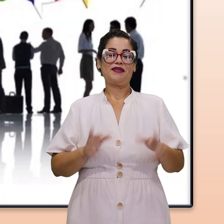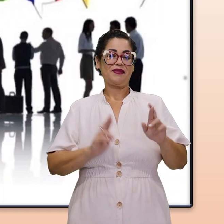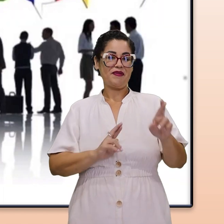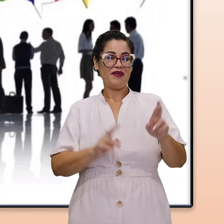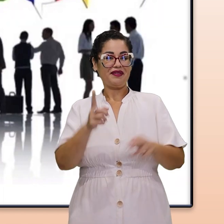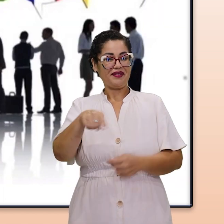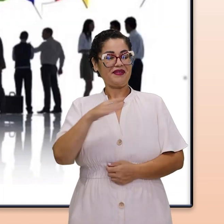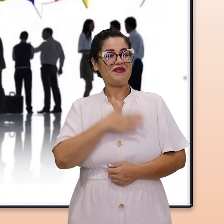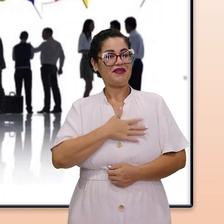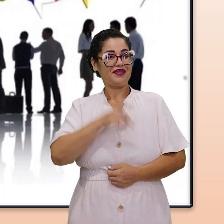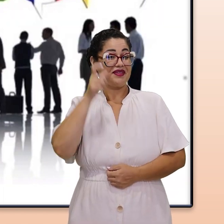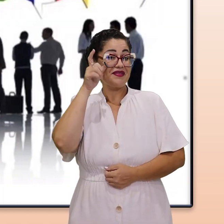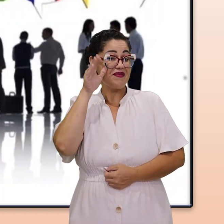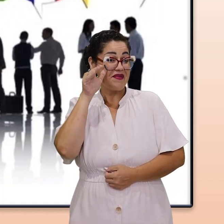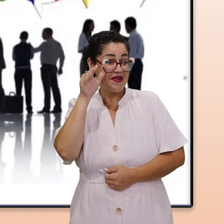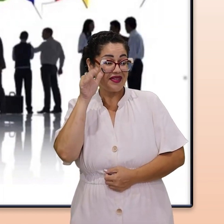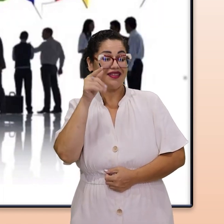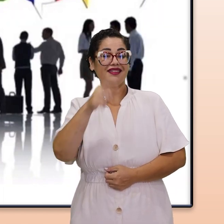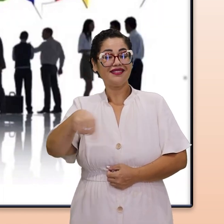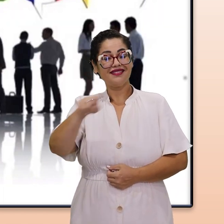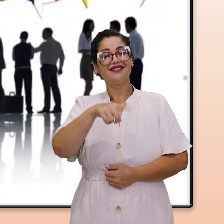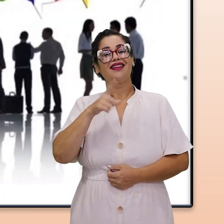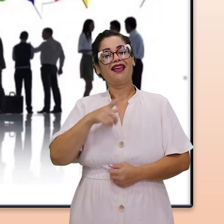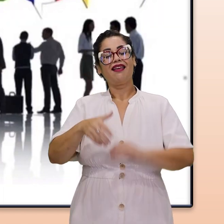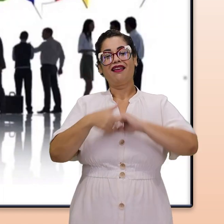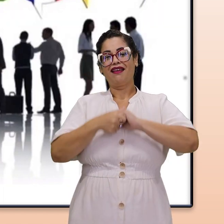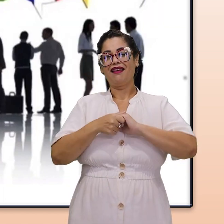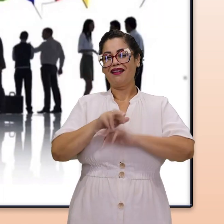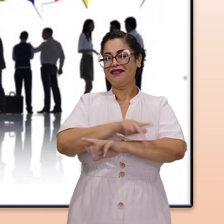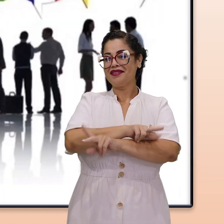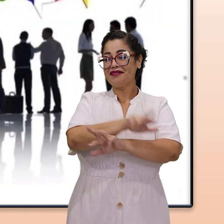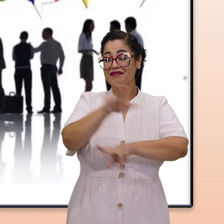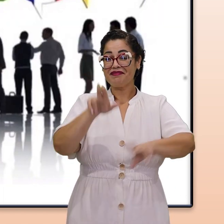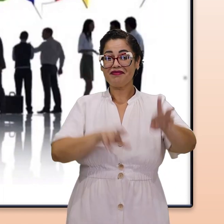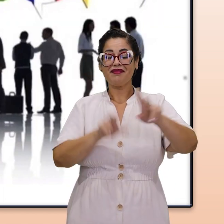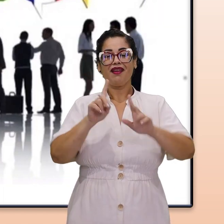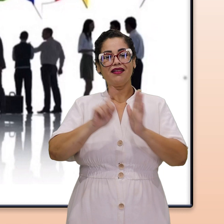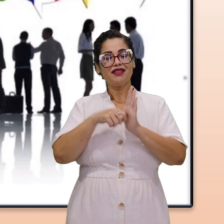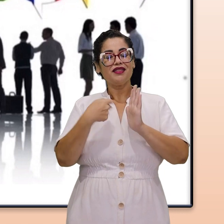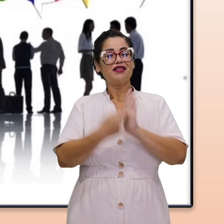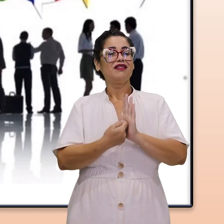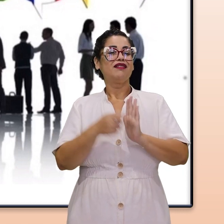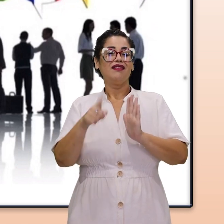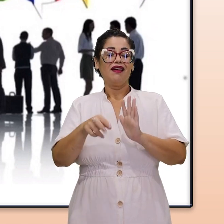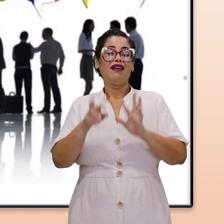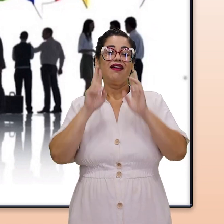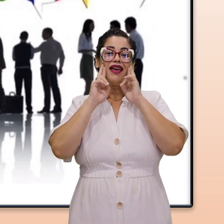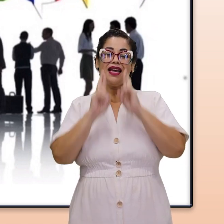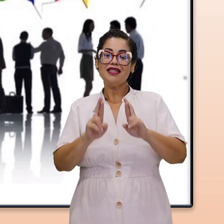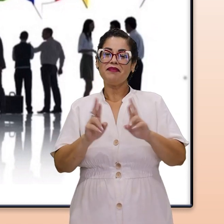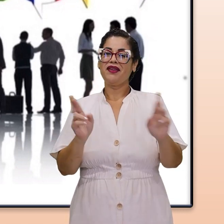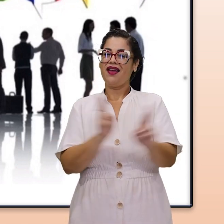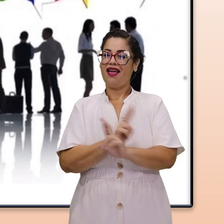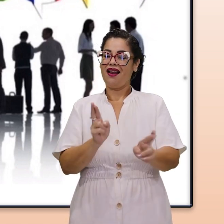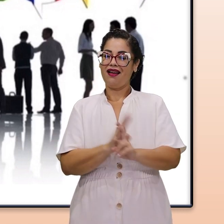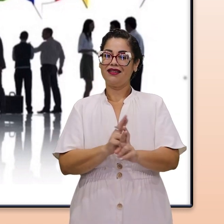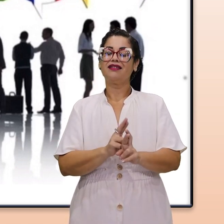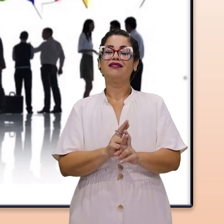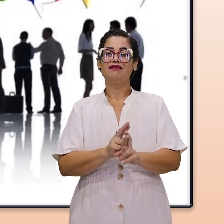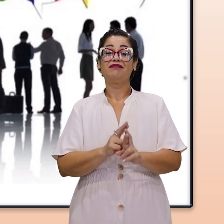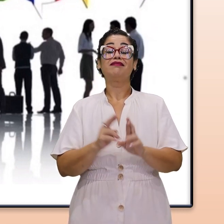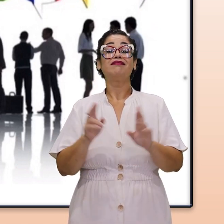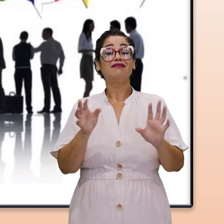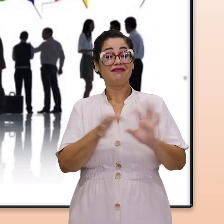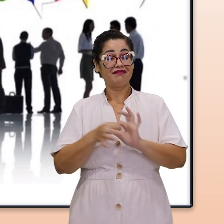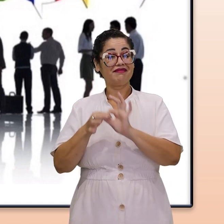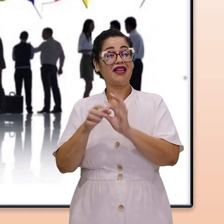vocês tenham gostado dessas curiosidades, pois a saudação entre as pessoas simboliza uma relação de respeito e harmonia